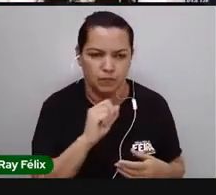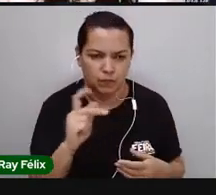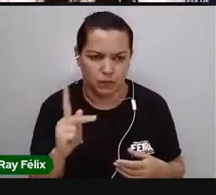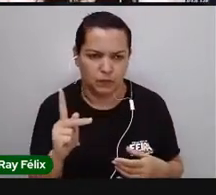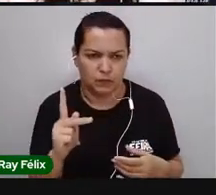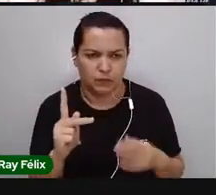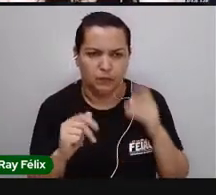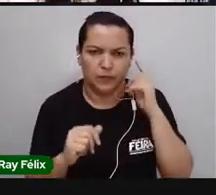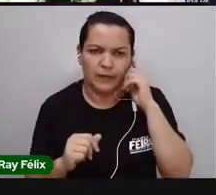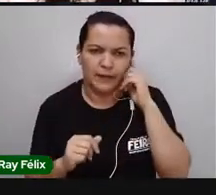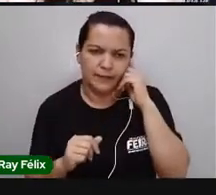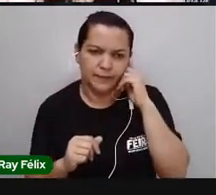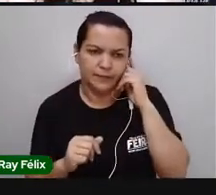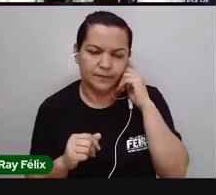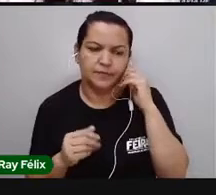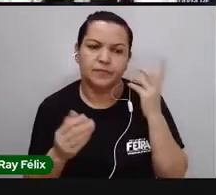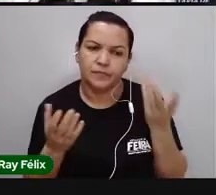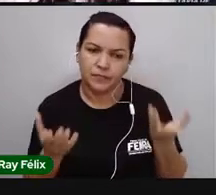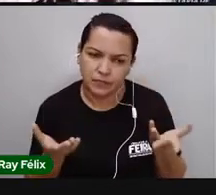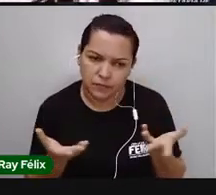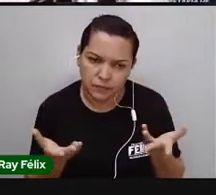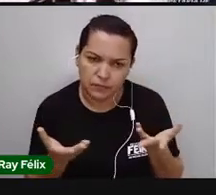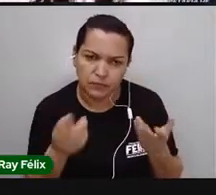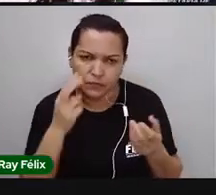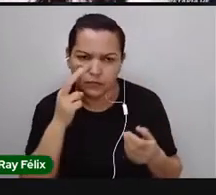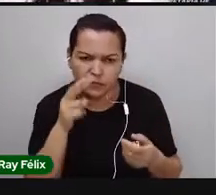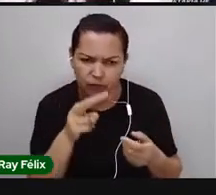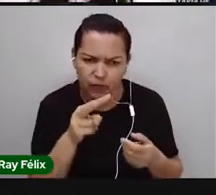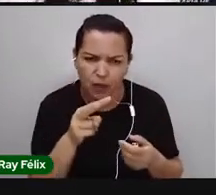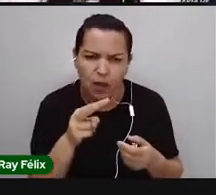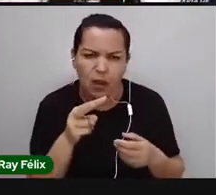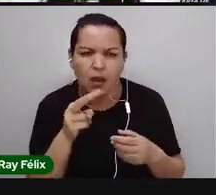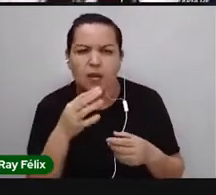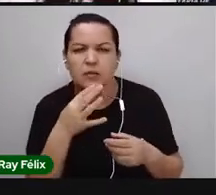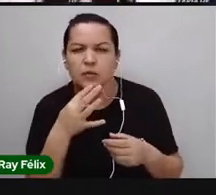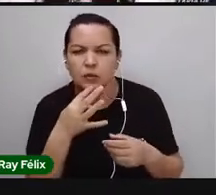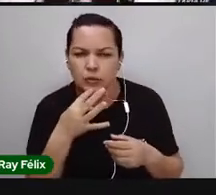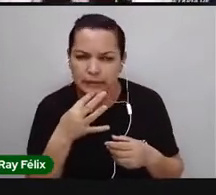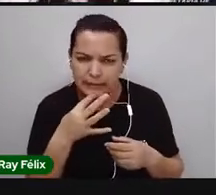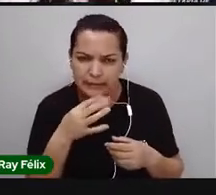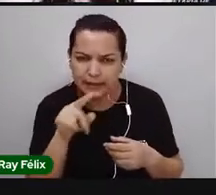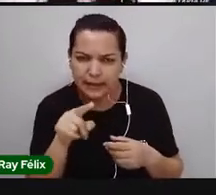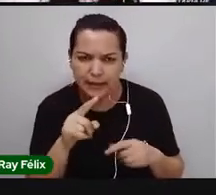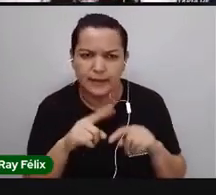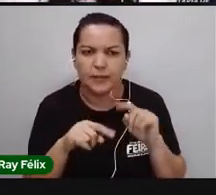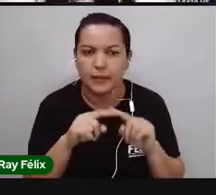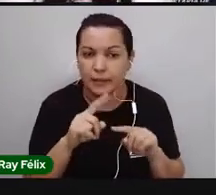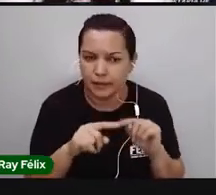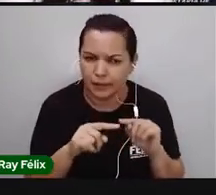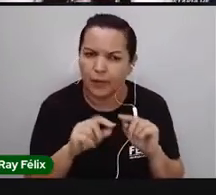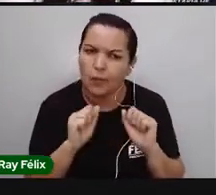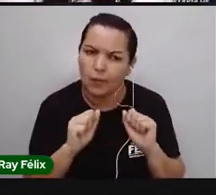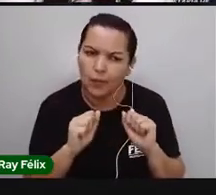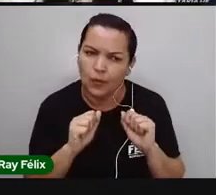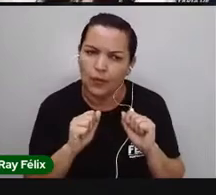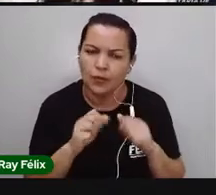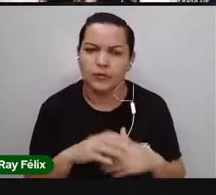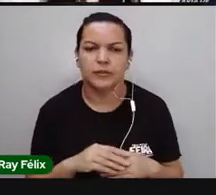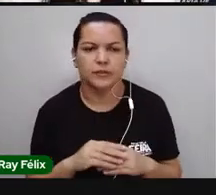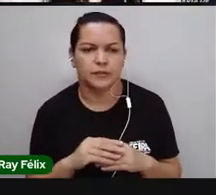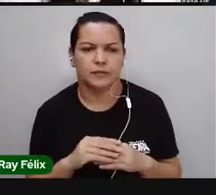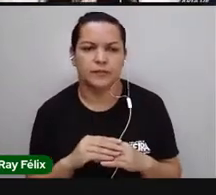Então, eu sugiro que vocês conheçam um pouco mais essa ferramenta, né, quem puder, e